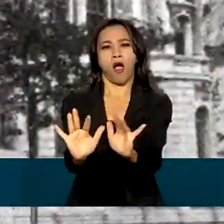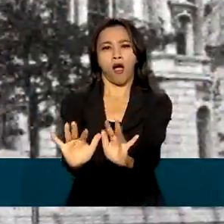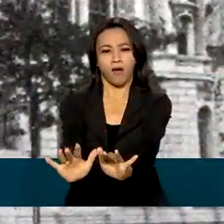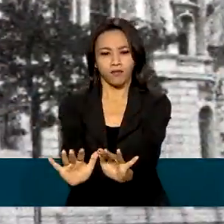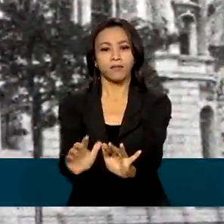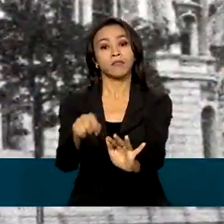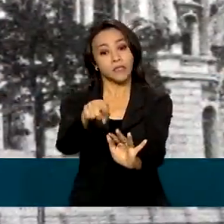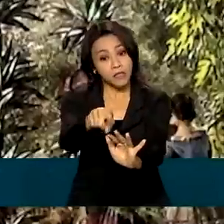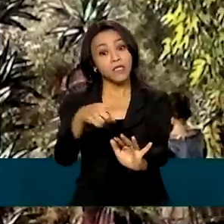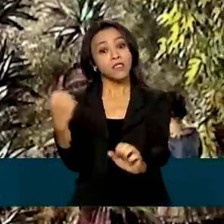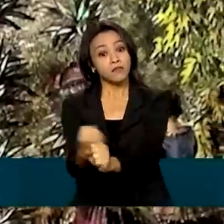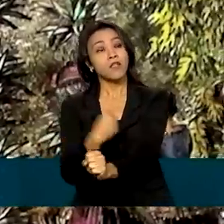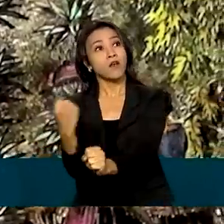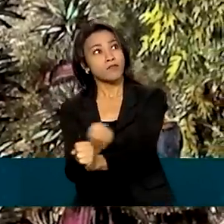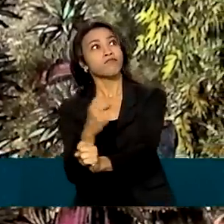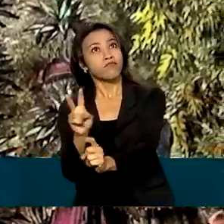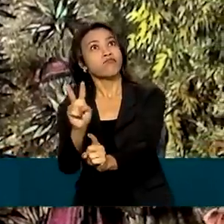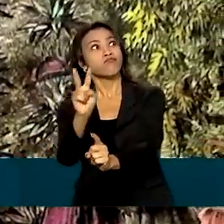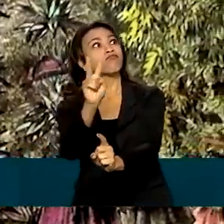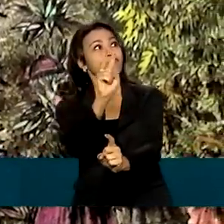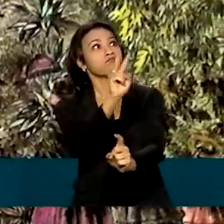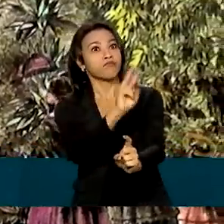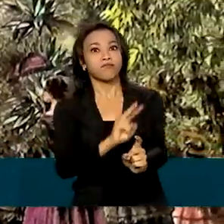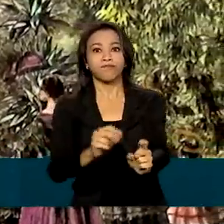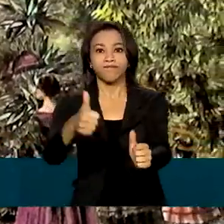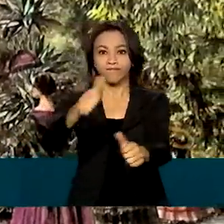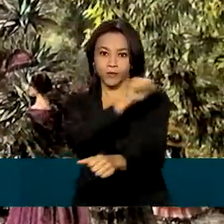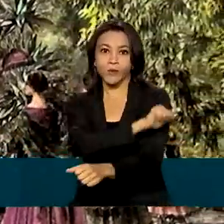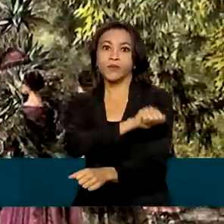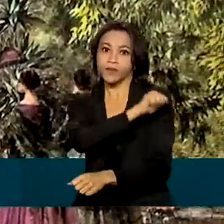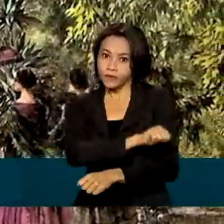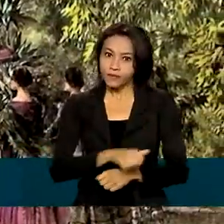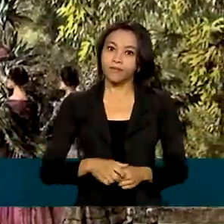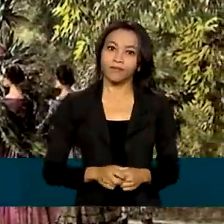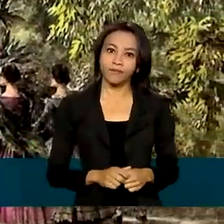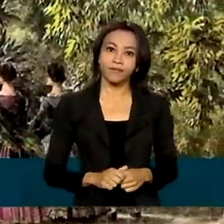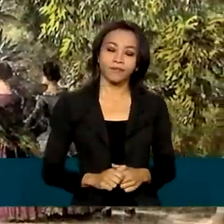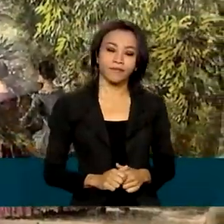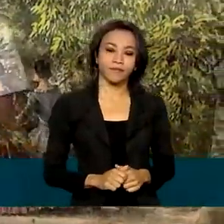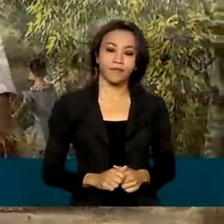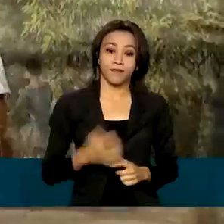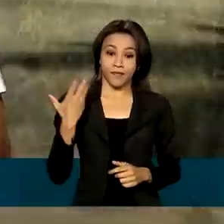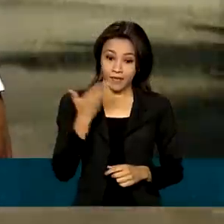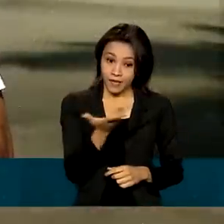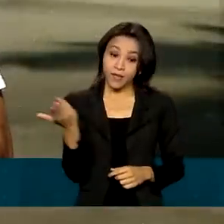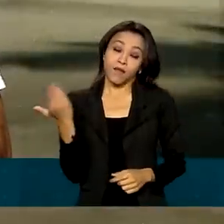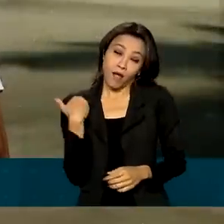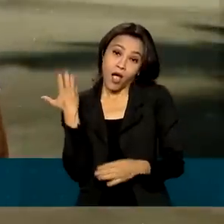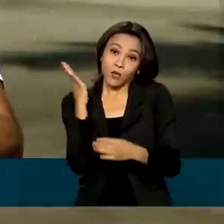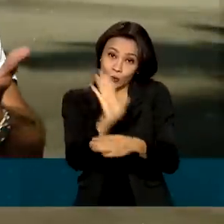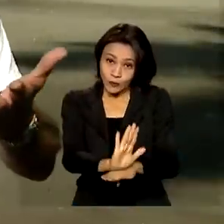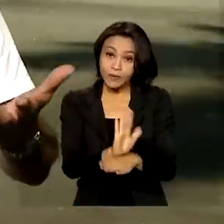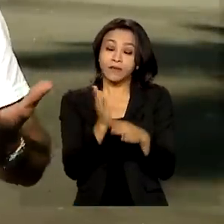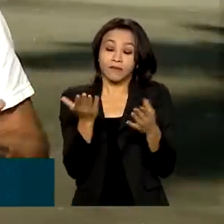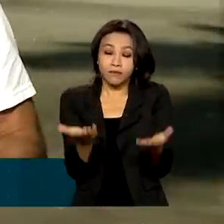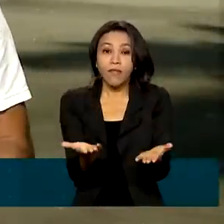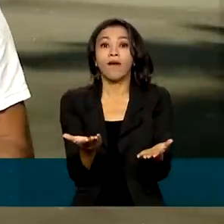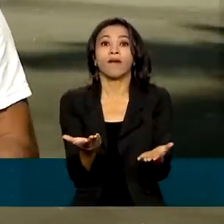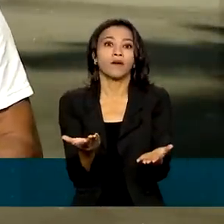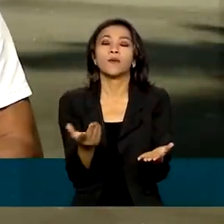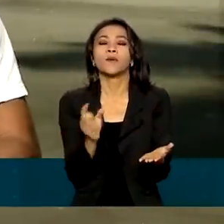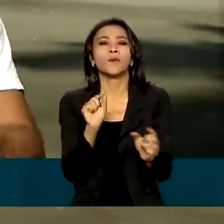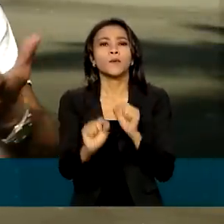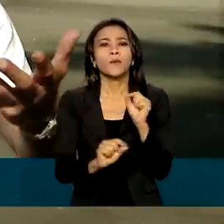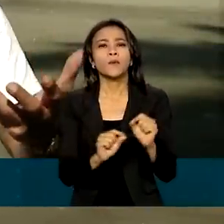benfeitorias, muito no Rio de Janeiro, isso é importante destacar. De alguma forma contribuíram para dar uma cara mais